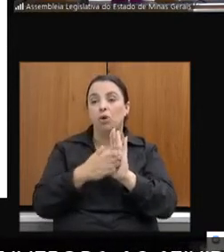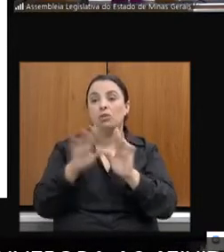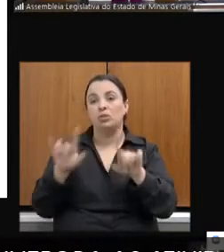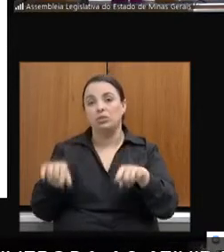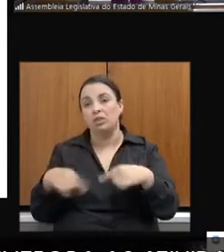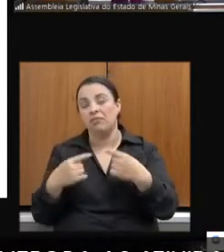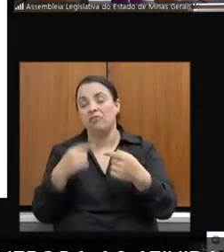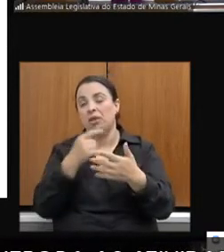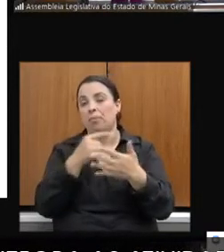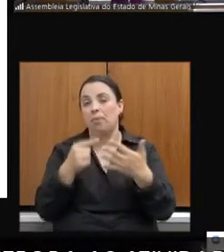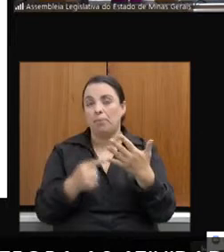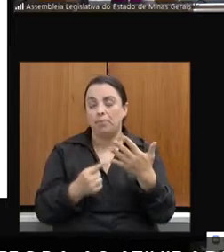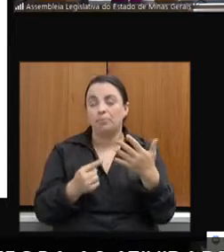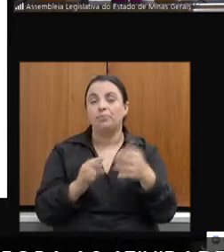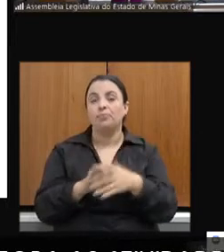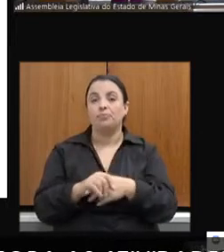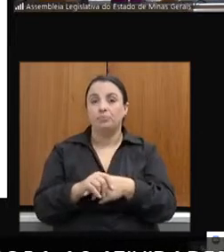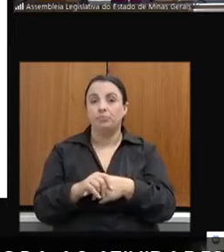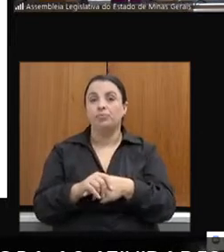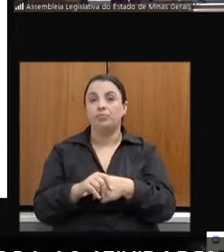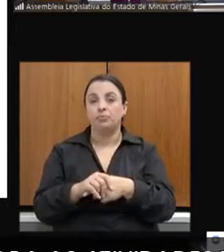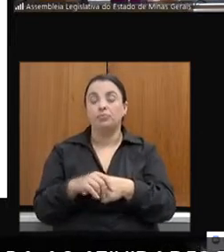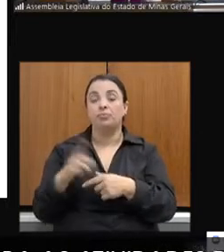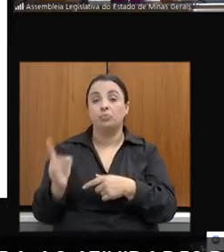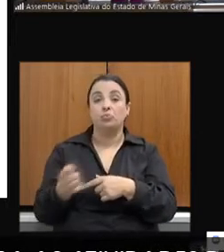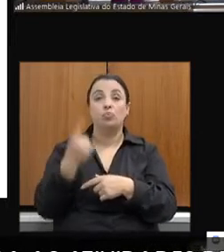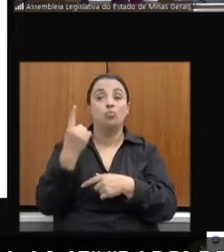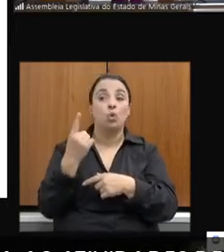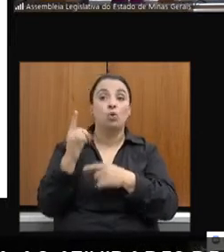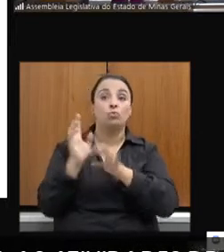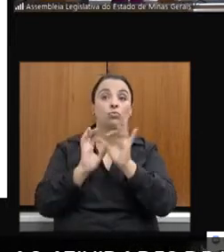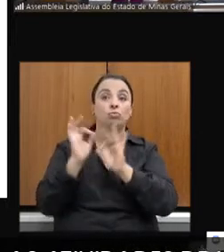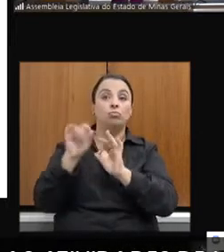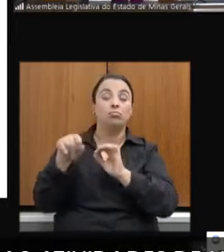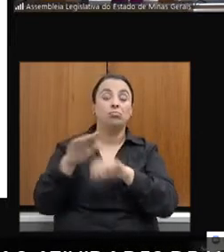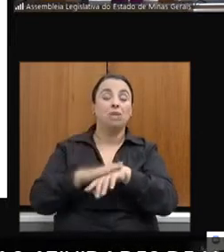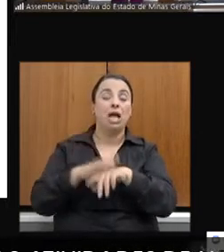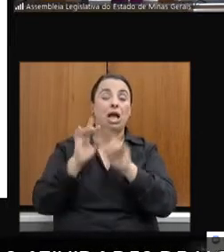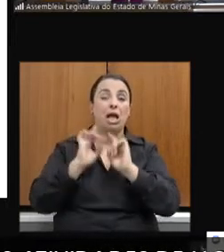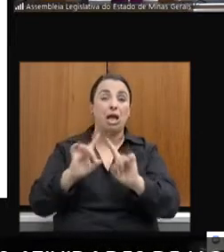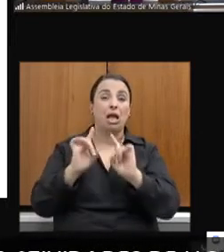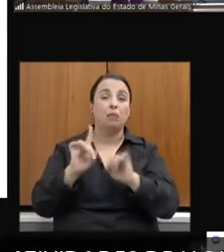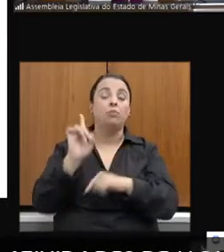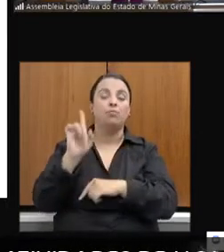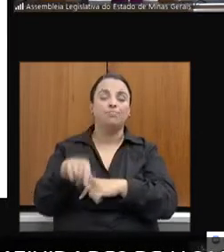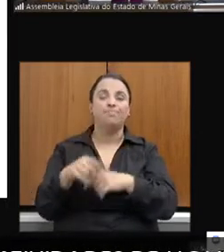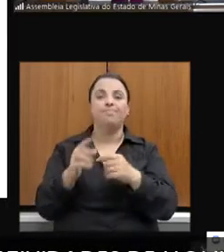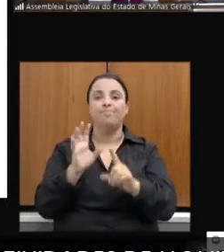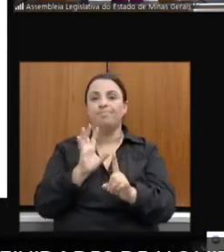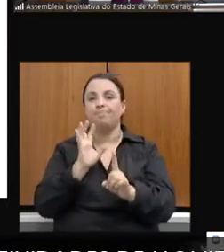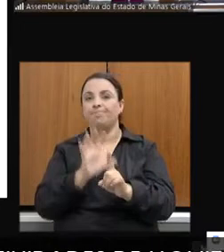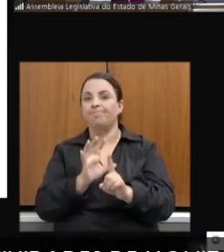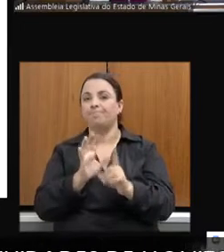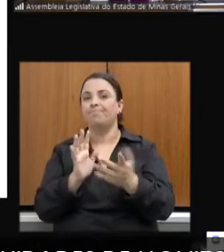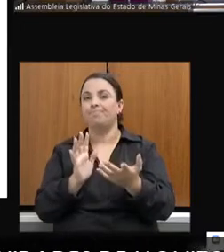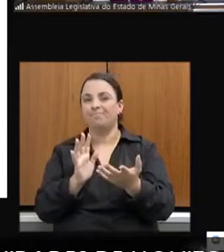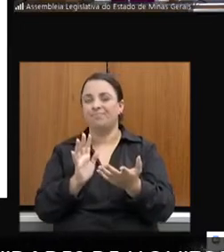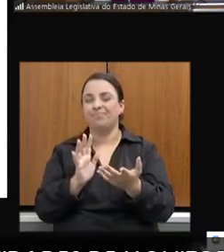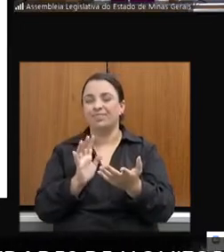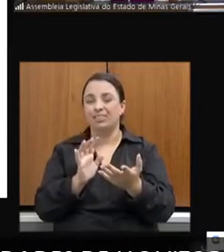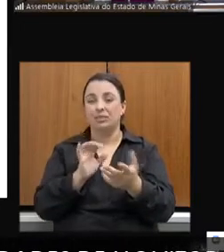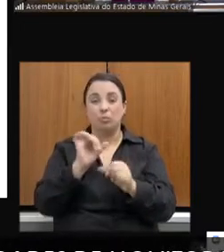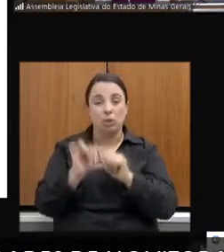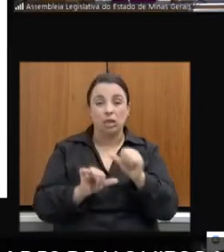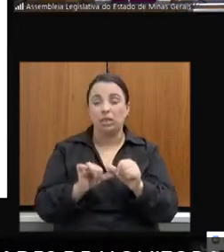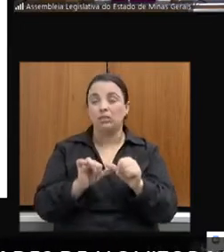A questão, um dos problemas que eles mais reclamaram é exatamente esse impacto das transições de governo municipal.